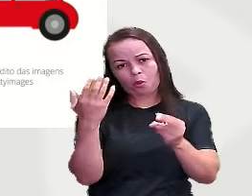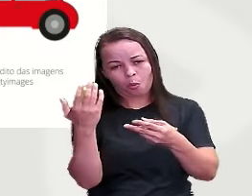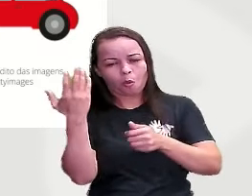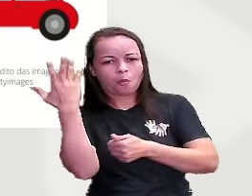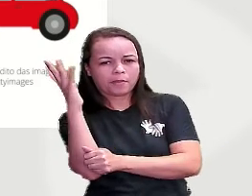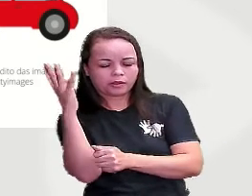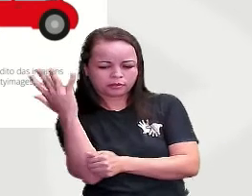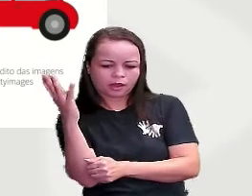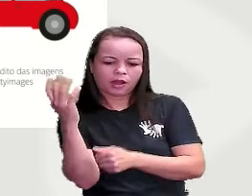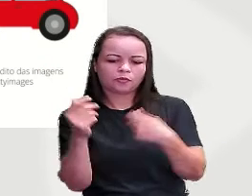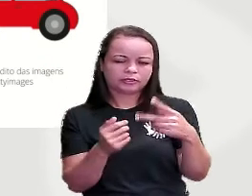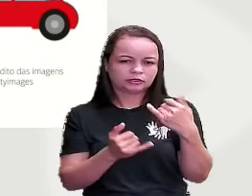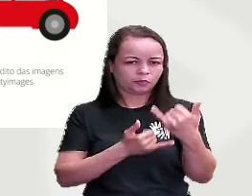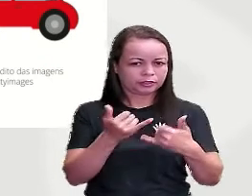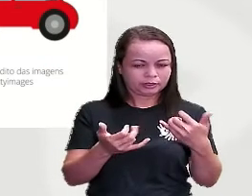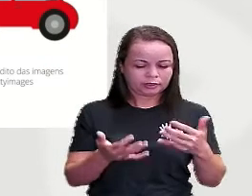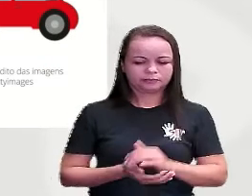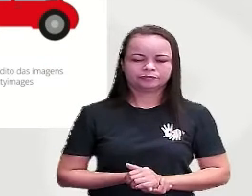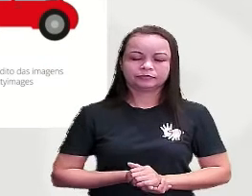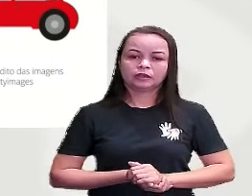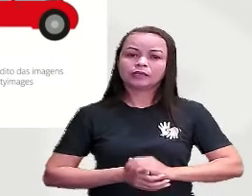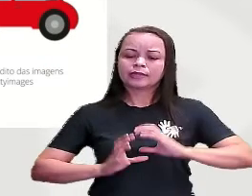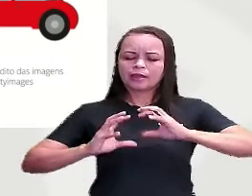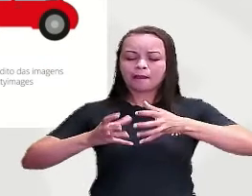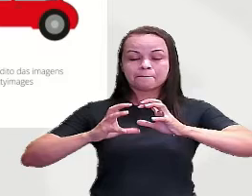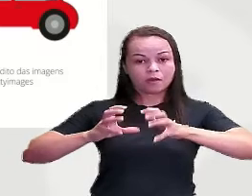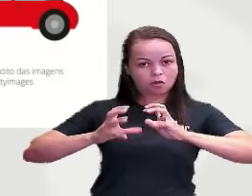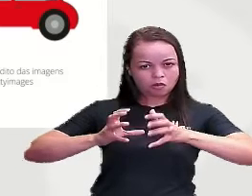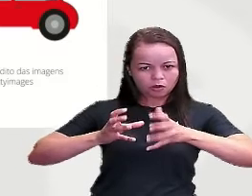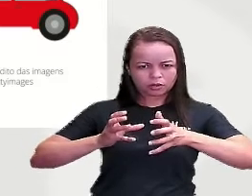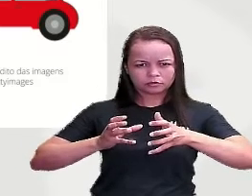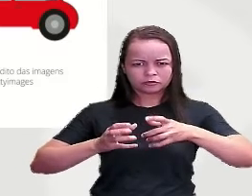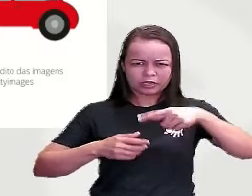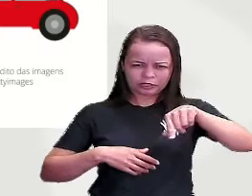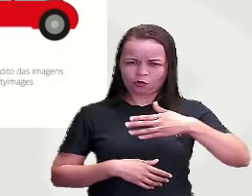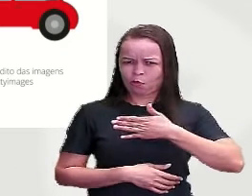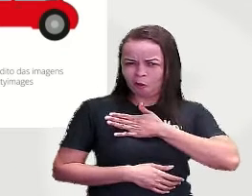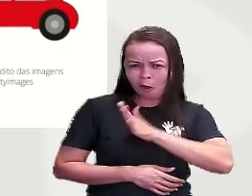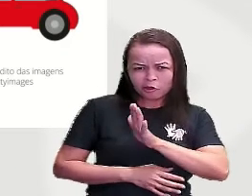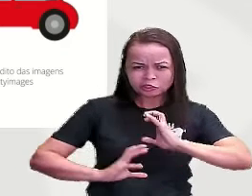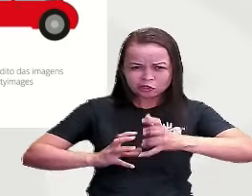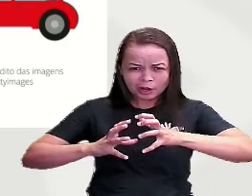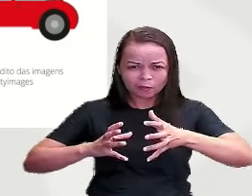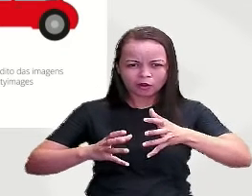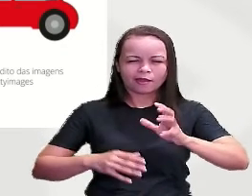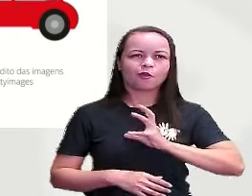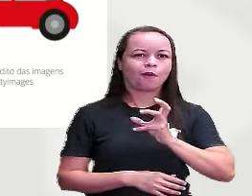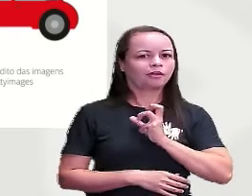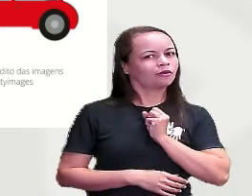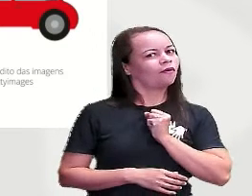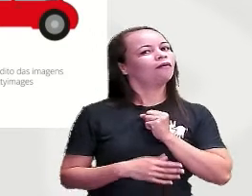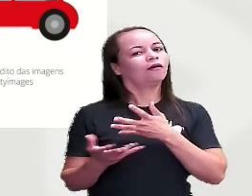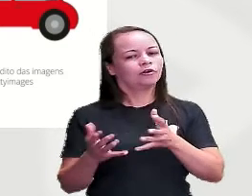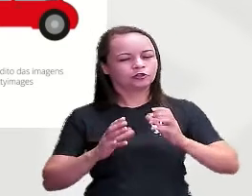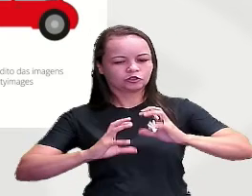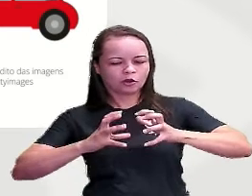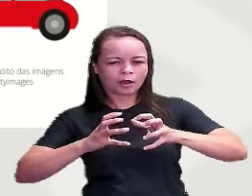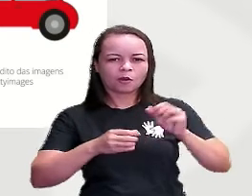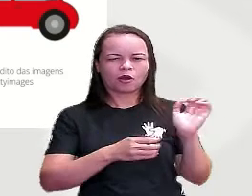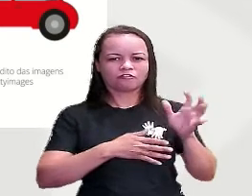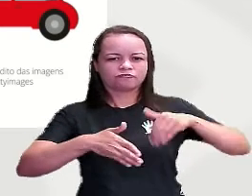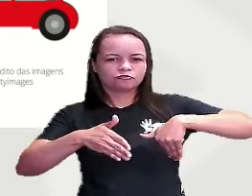né? Do nosso dia a dia Tenho a bola Quem aqui não gosta de jogar bola? Eu adoro jogar bola Jogar queimada Jogar